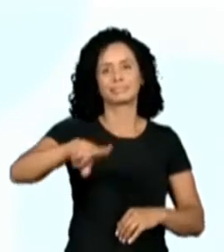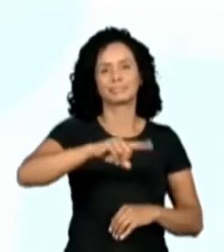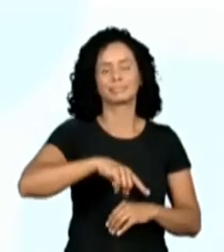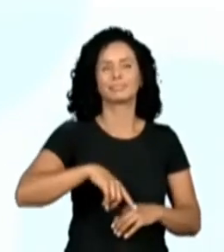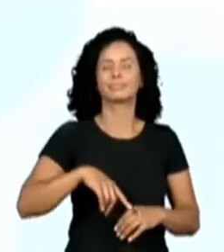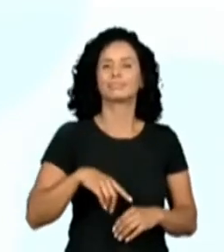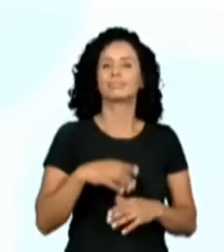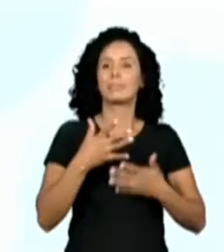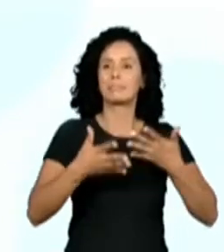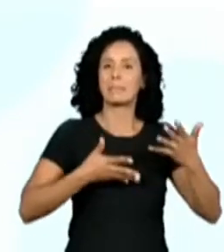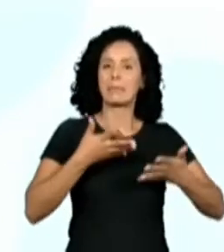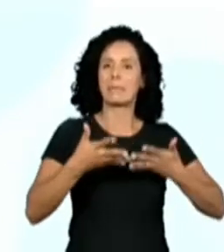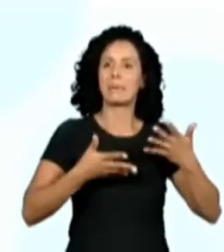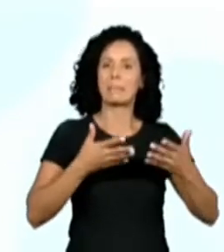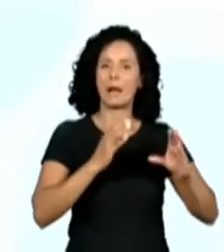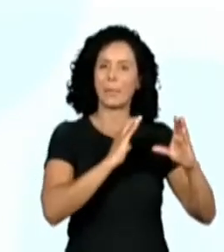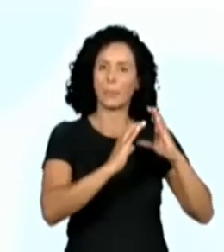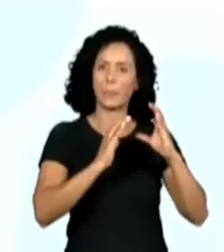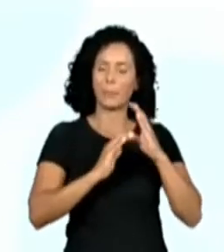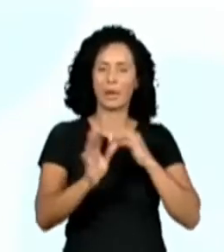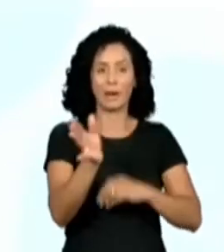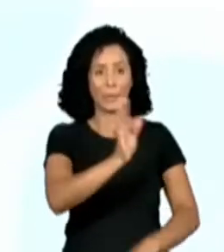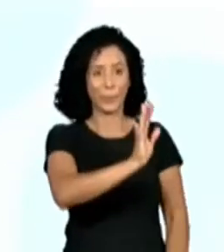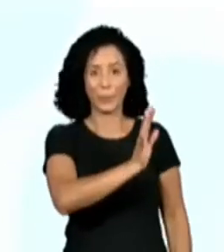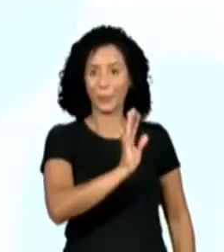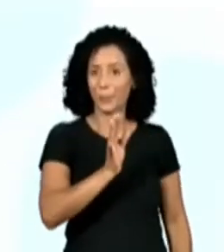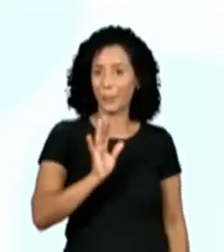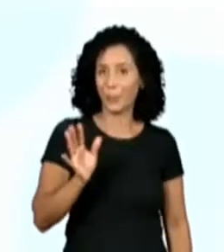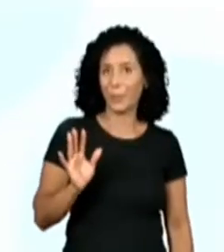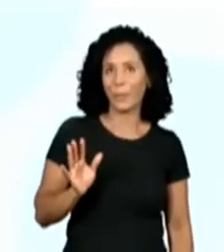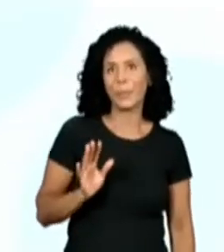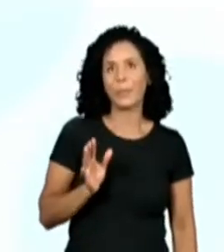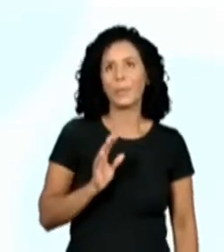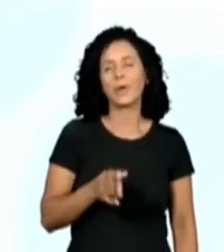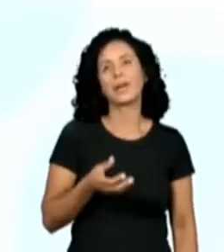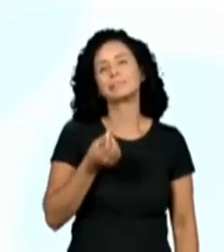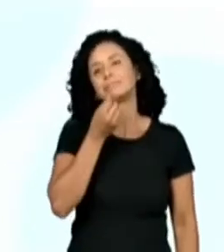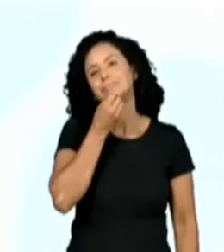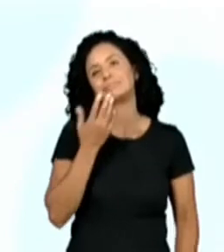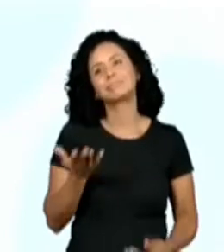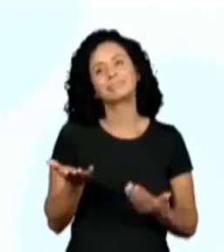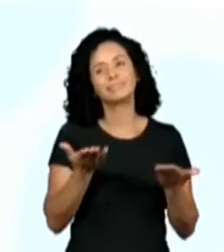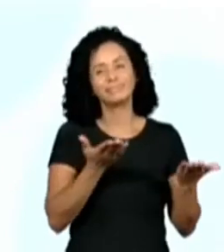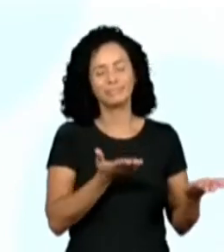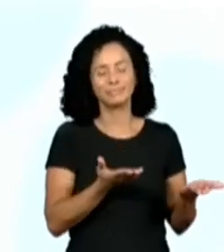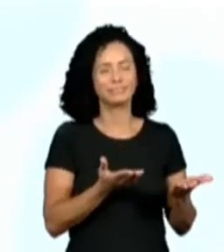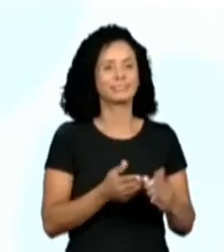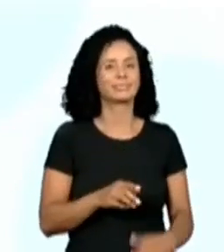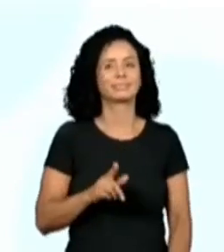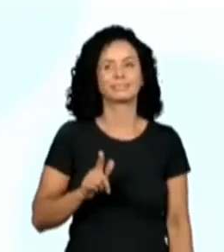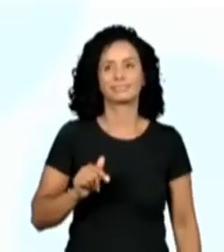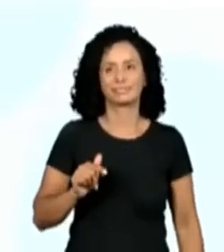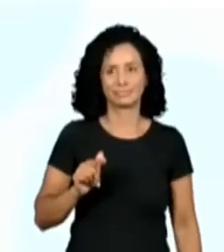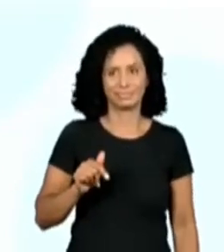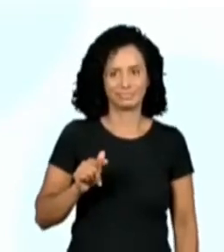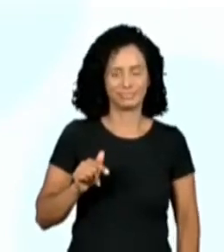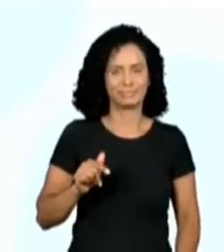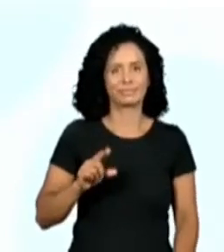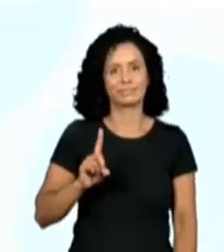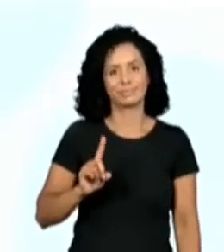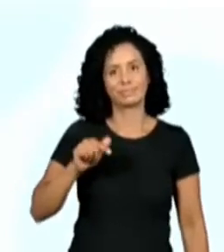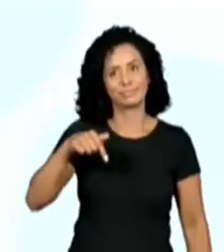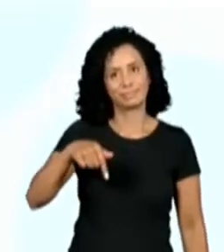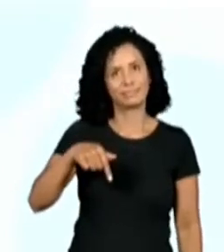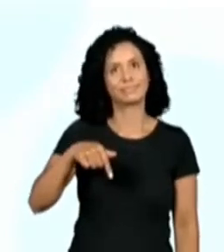robô falando com a gente. Olá para todo mundo. And welcome to our 17th English class. Sejam bem-vindos aí